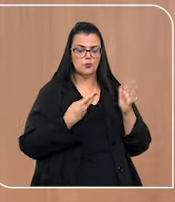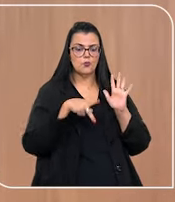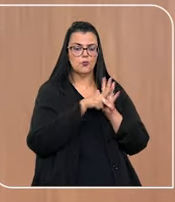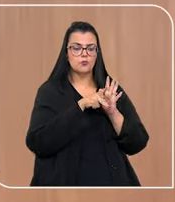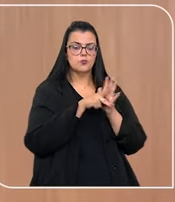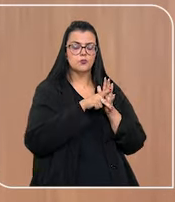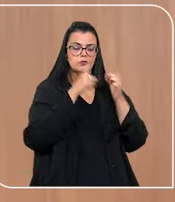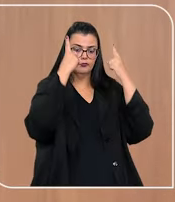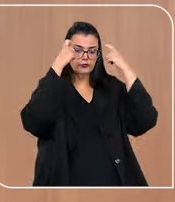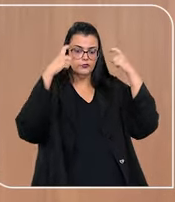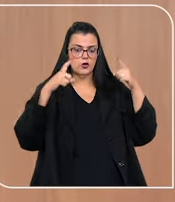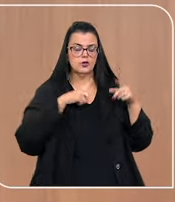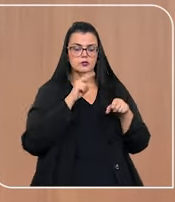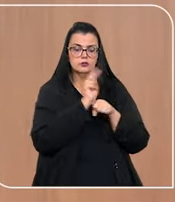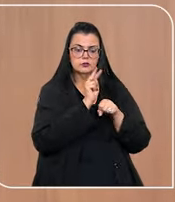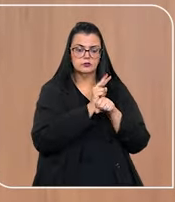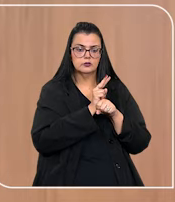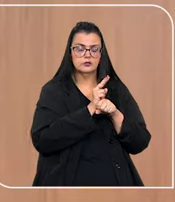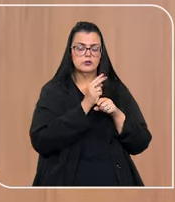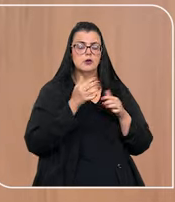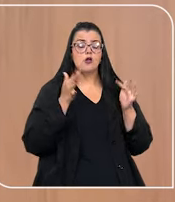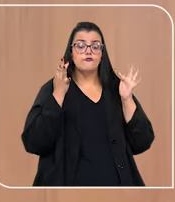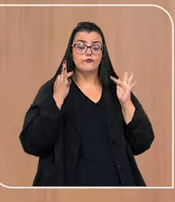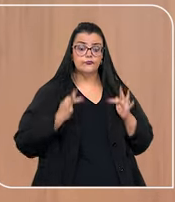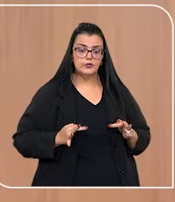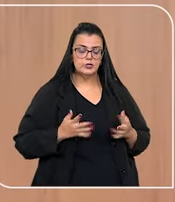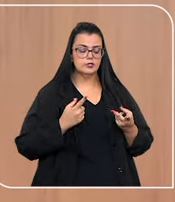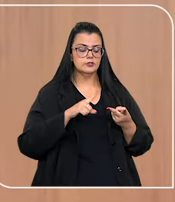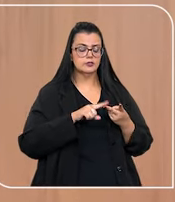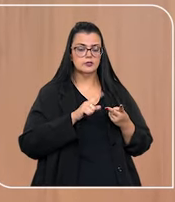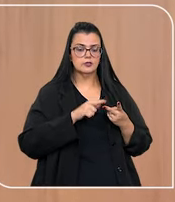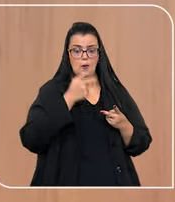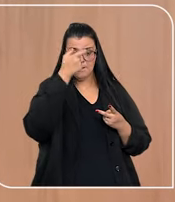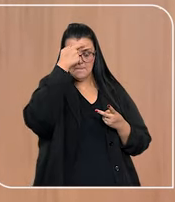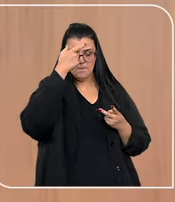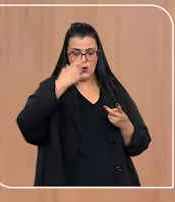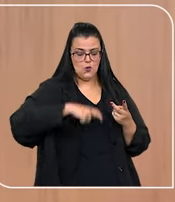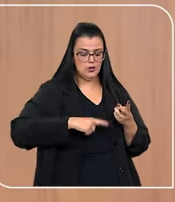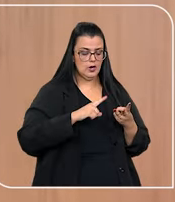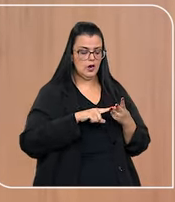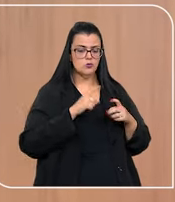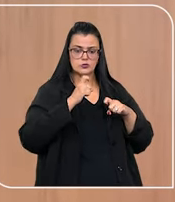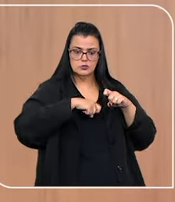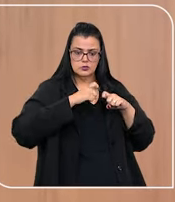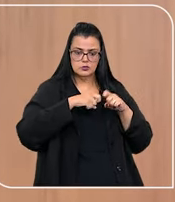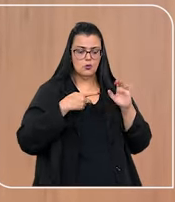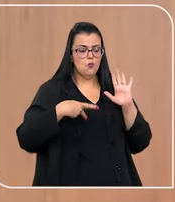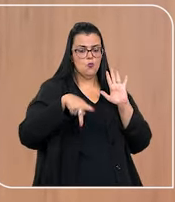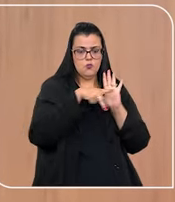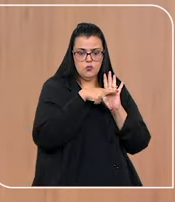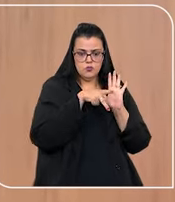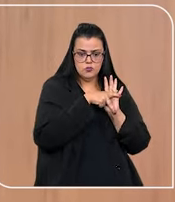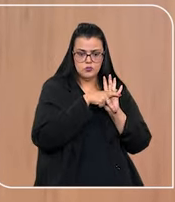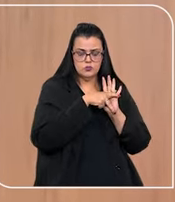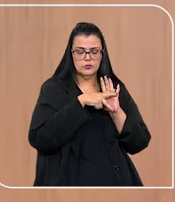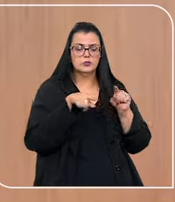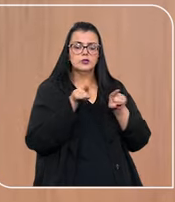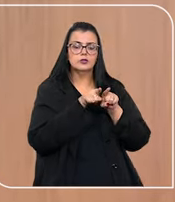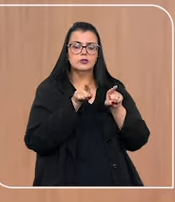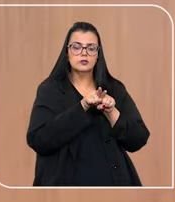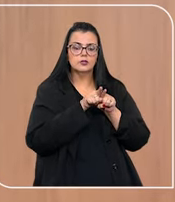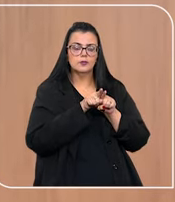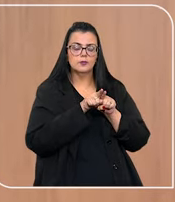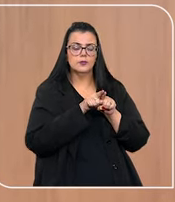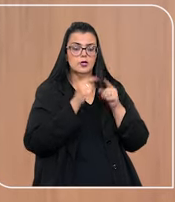legalmente repelidas, que é a violência física, a violência moral, sexual, patrimonial e principalmente